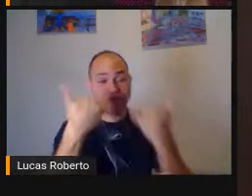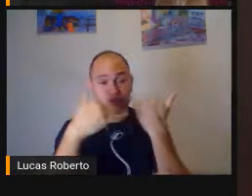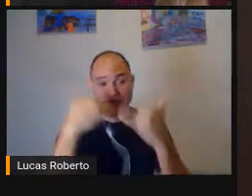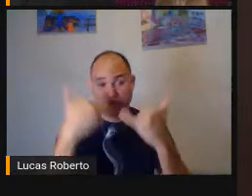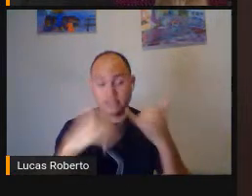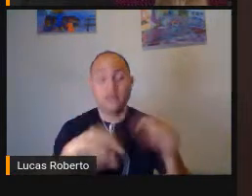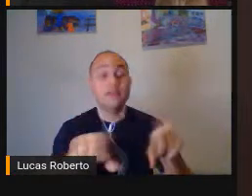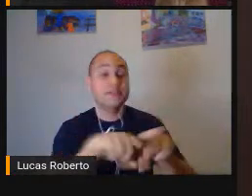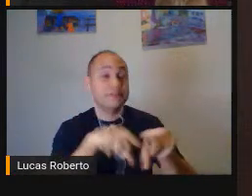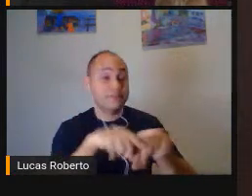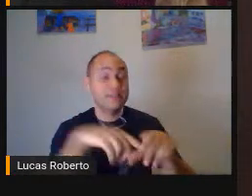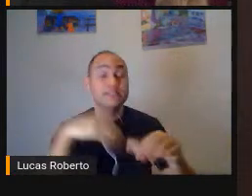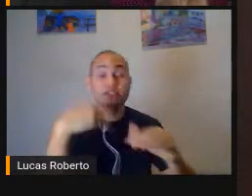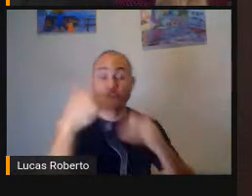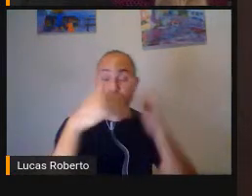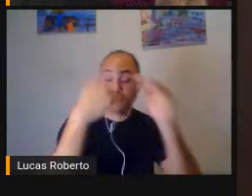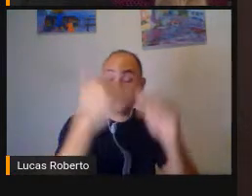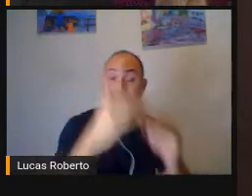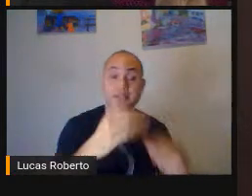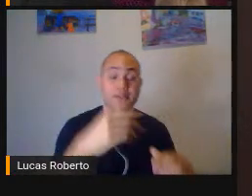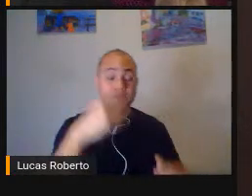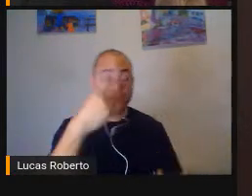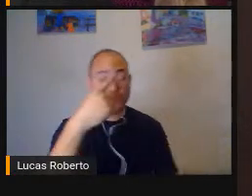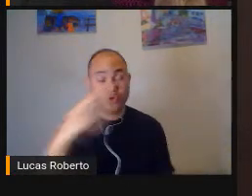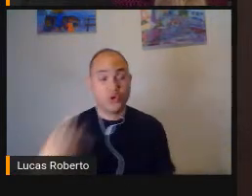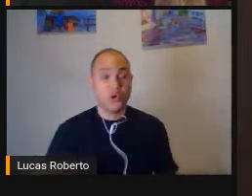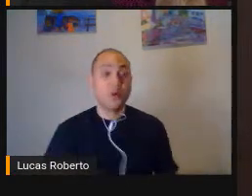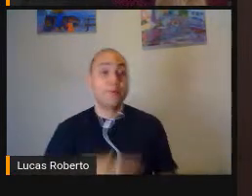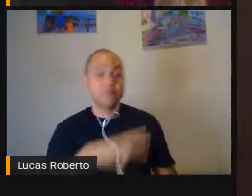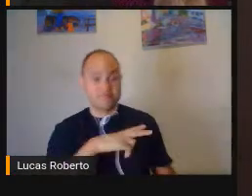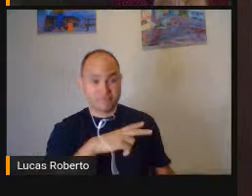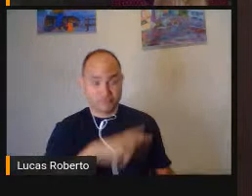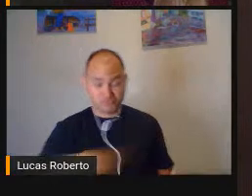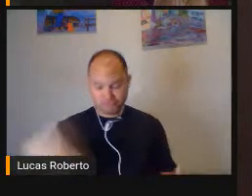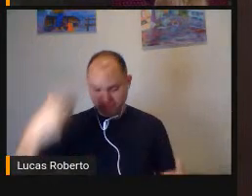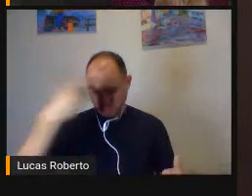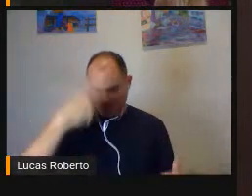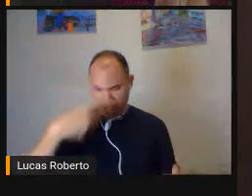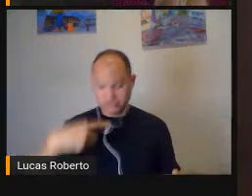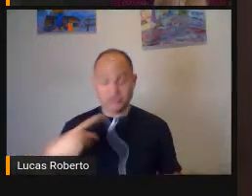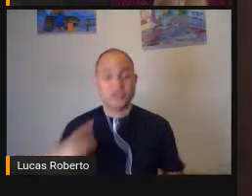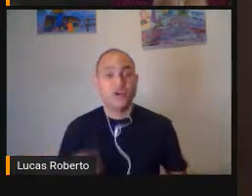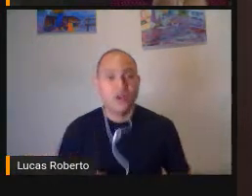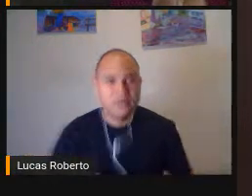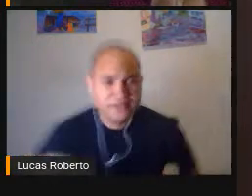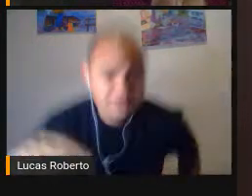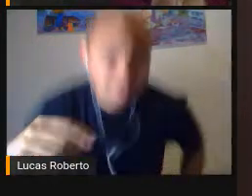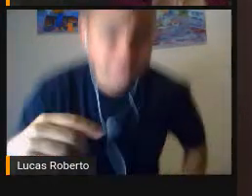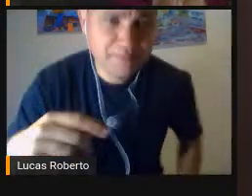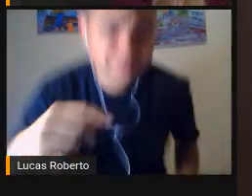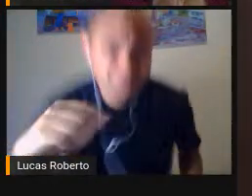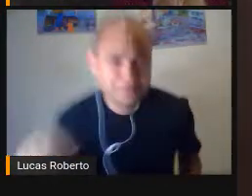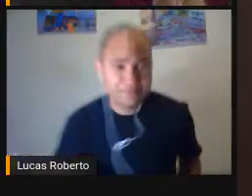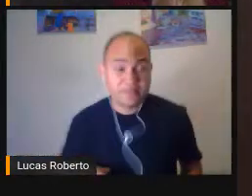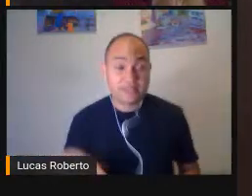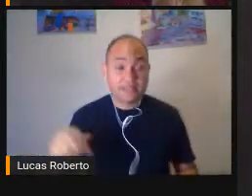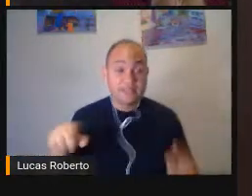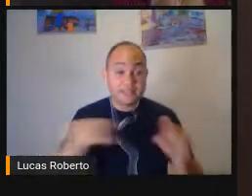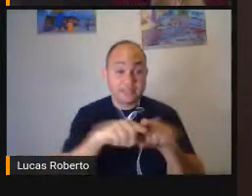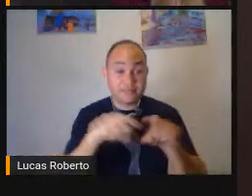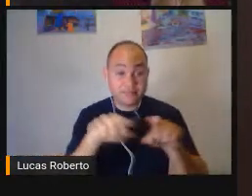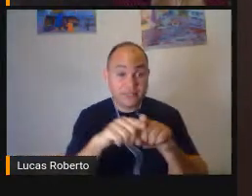desenvolvimento Pessoal E a expressão De pontos de vista Visões de mundo Possibilitando ao ser humano A